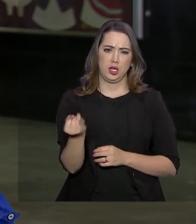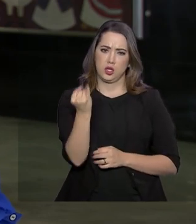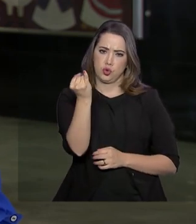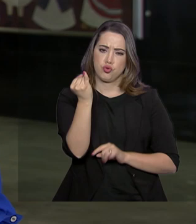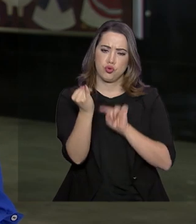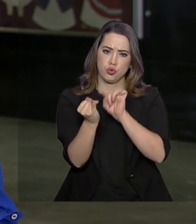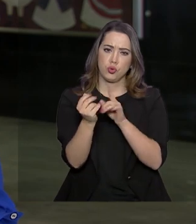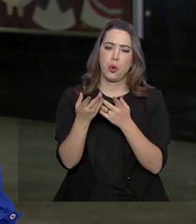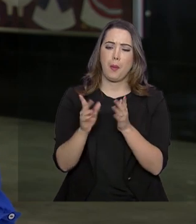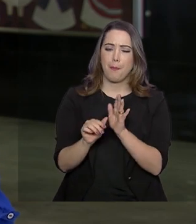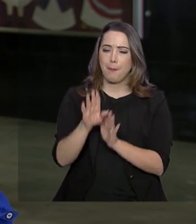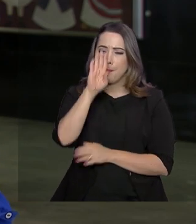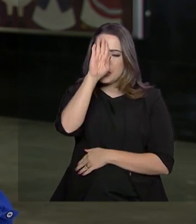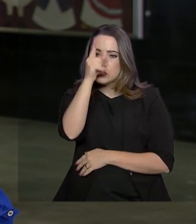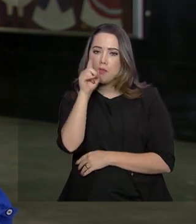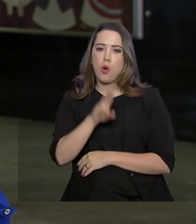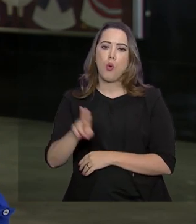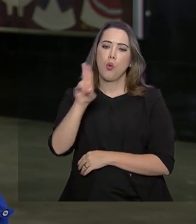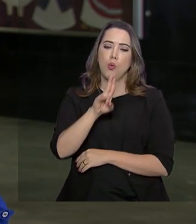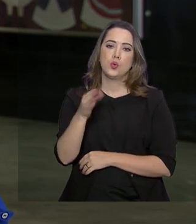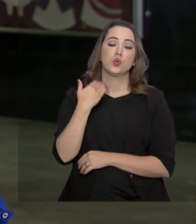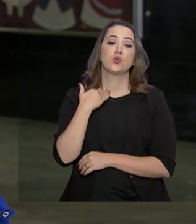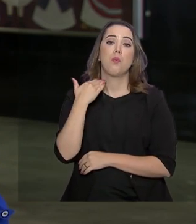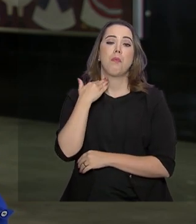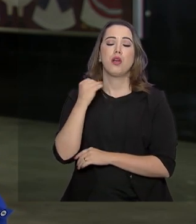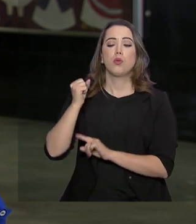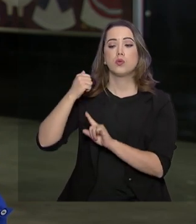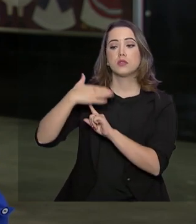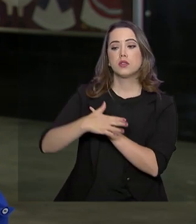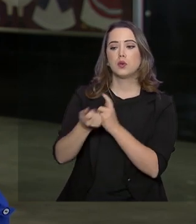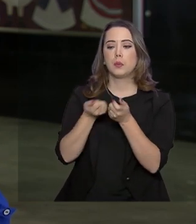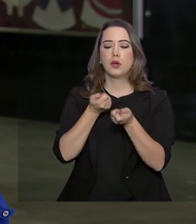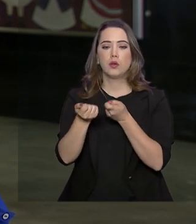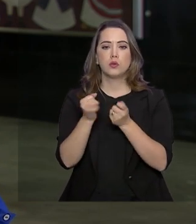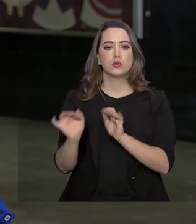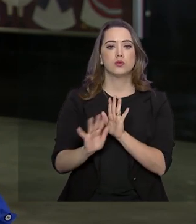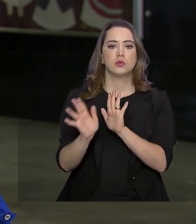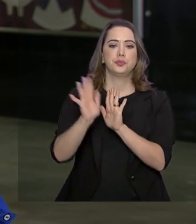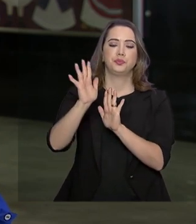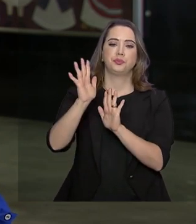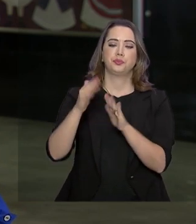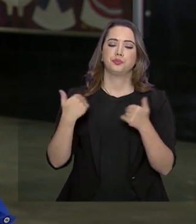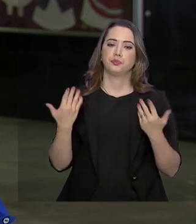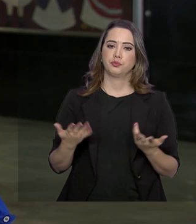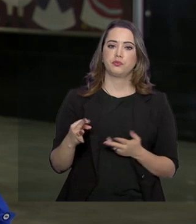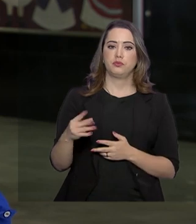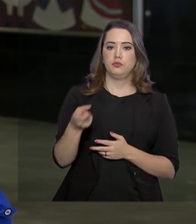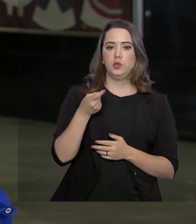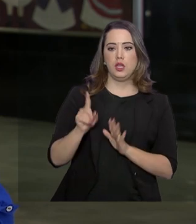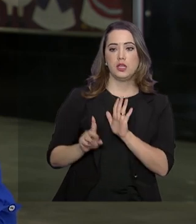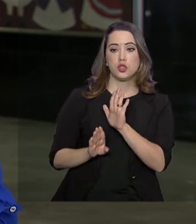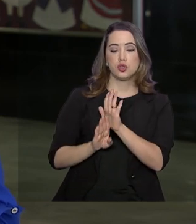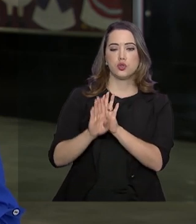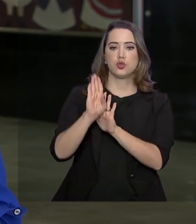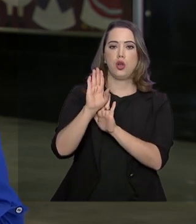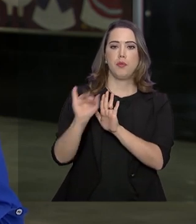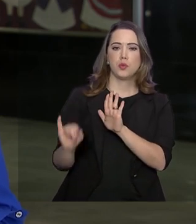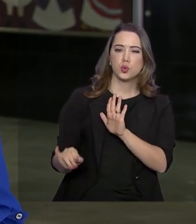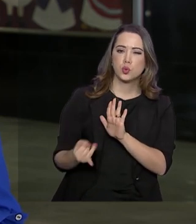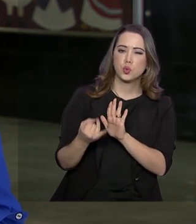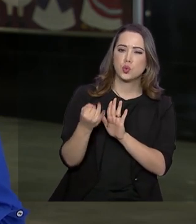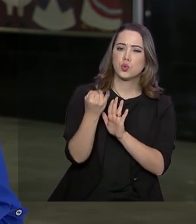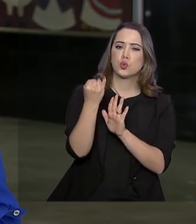política monetária usado pelo Banco Central para controlar a inflação. Quando a taxa sobe, os juros